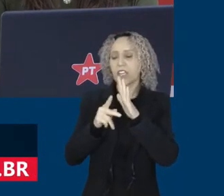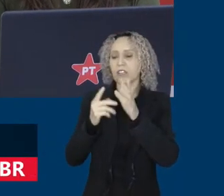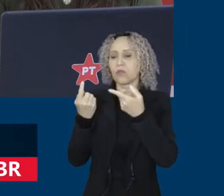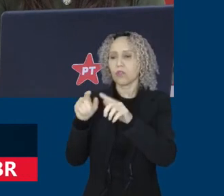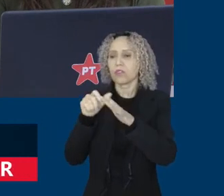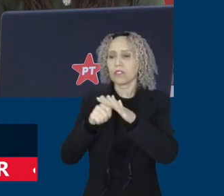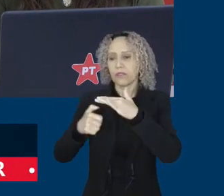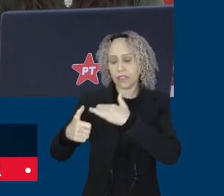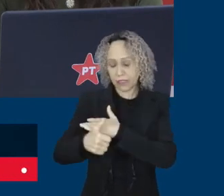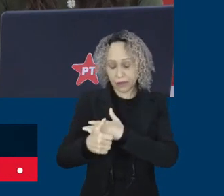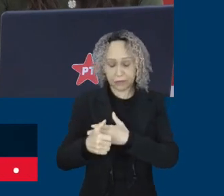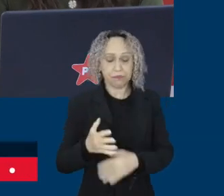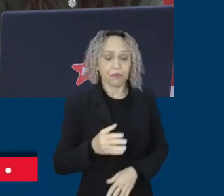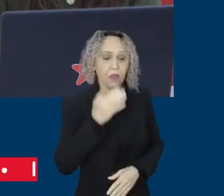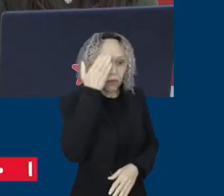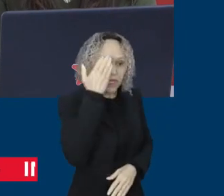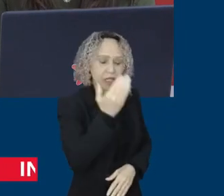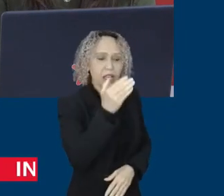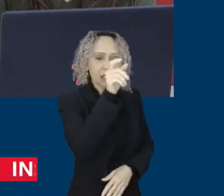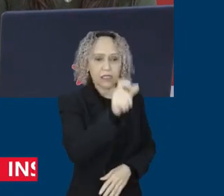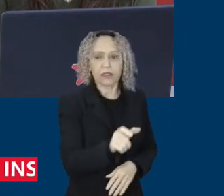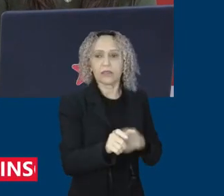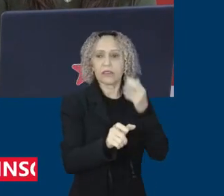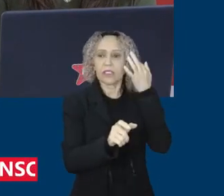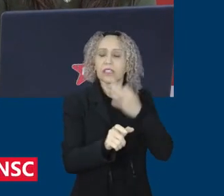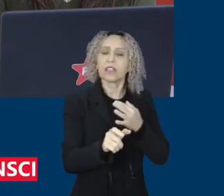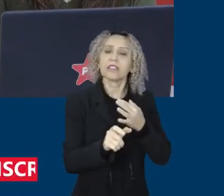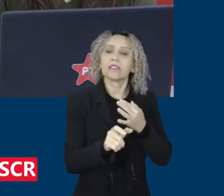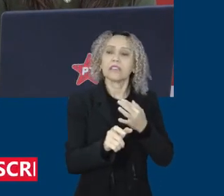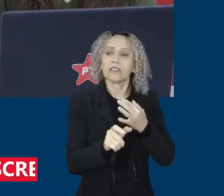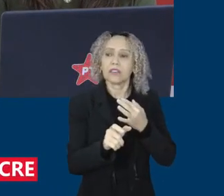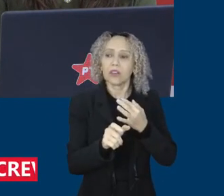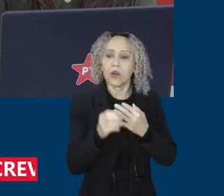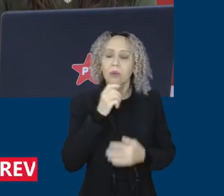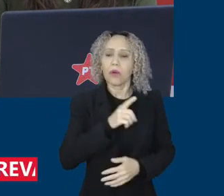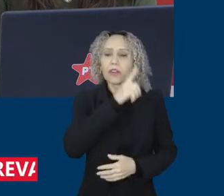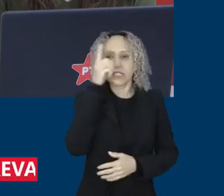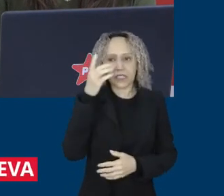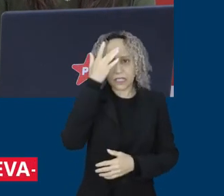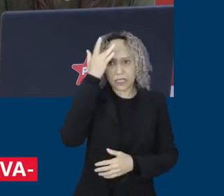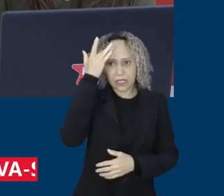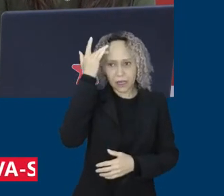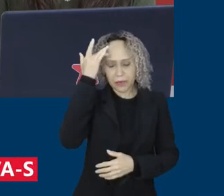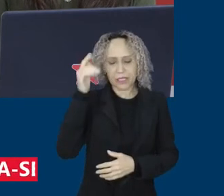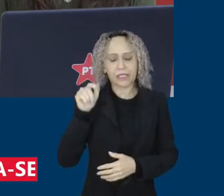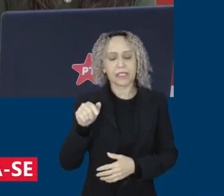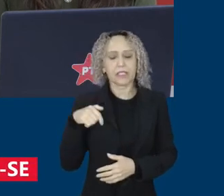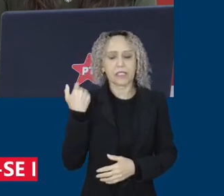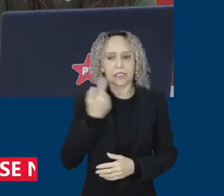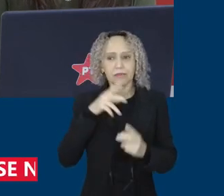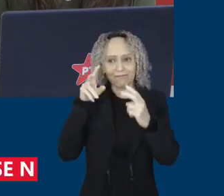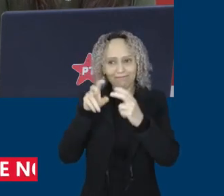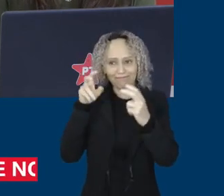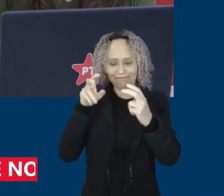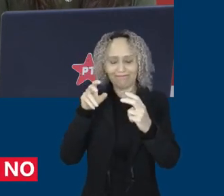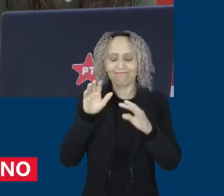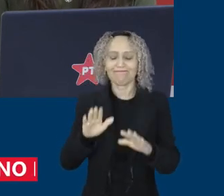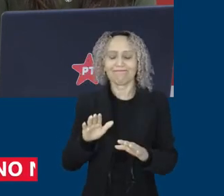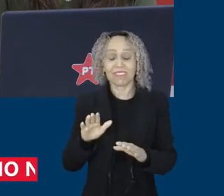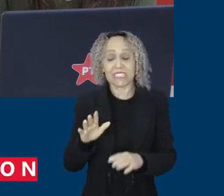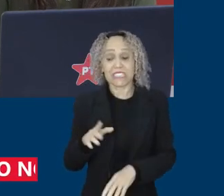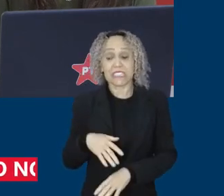Bom dia para você. A gente se vê de novo amanhã. Bom dia, Amanda. A notícia sem contornos de